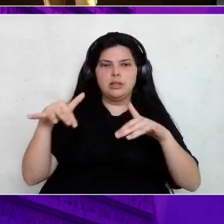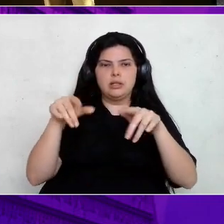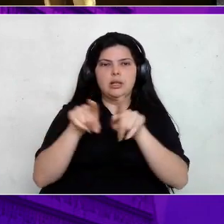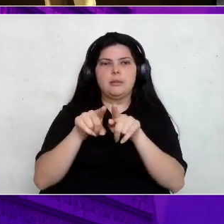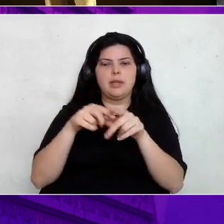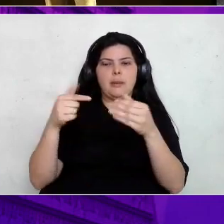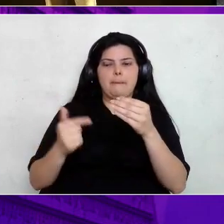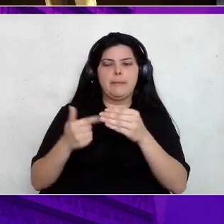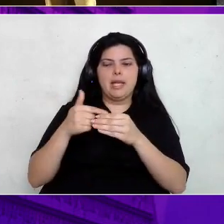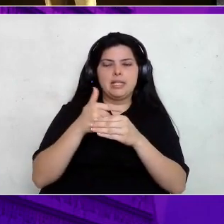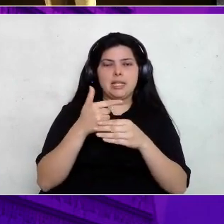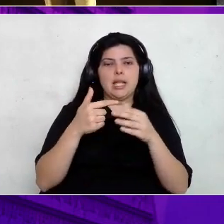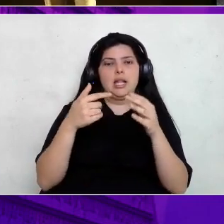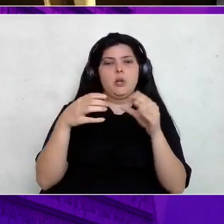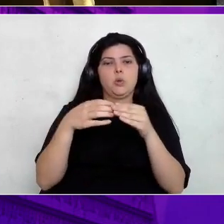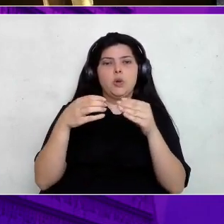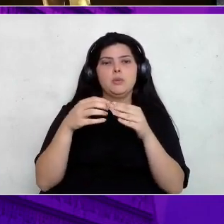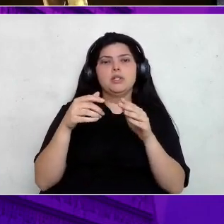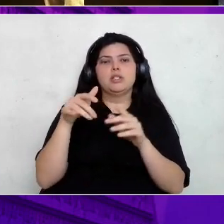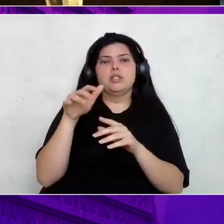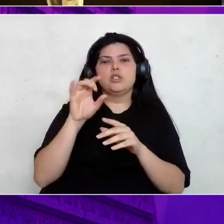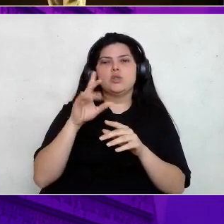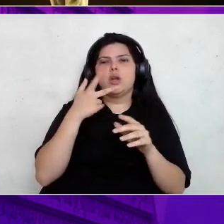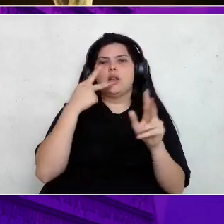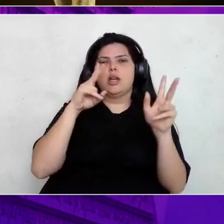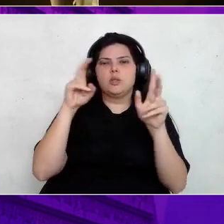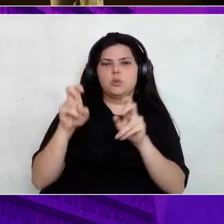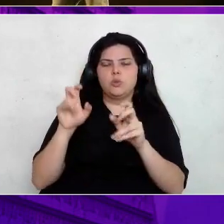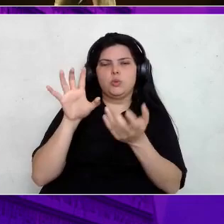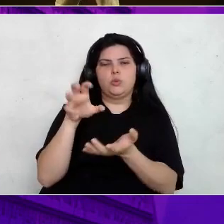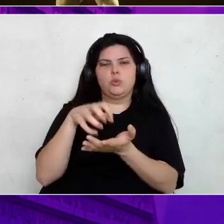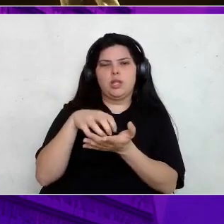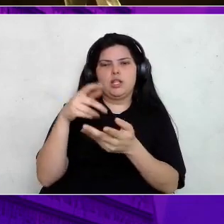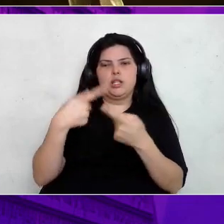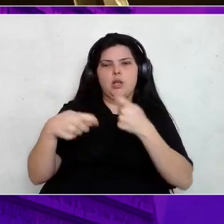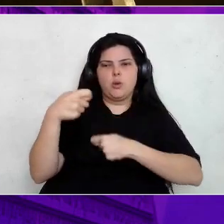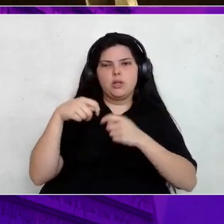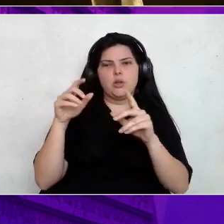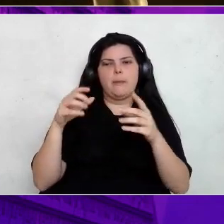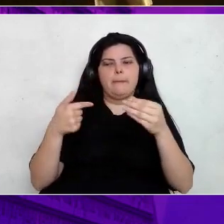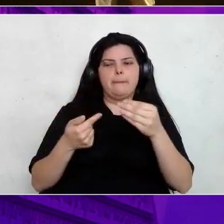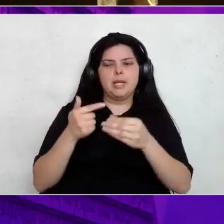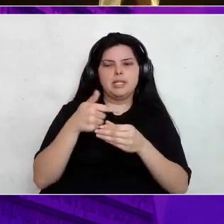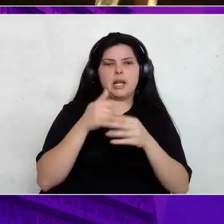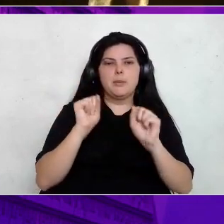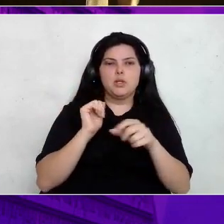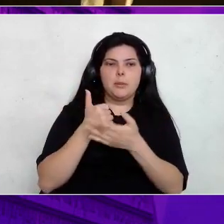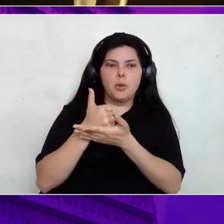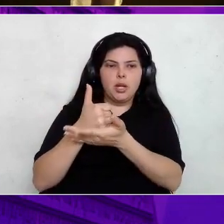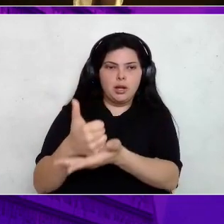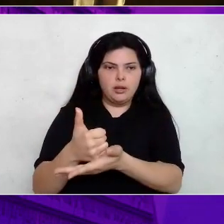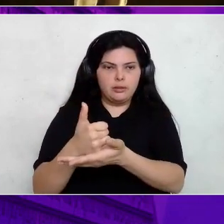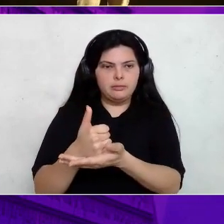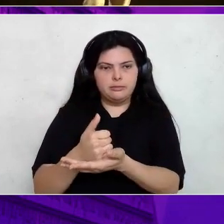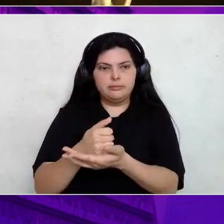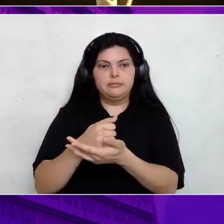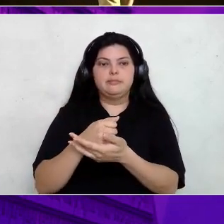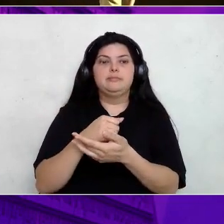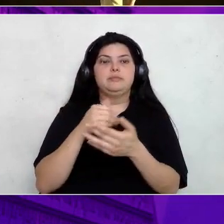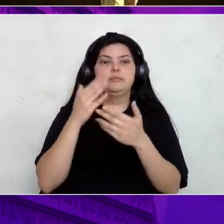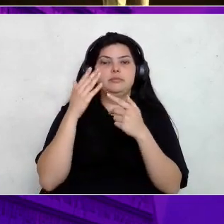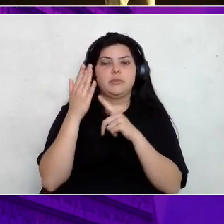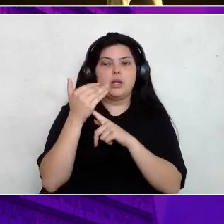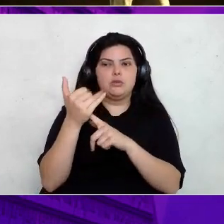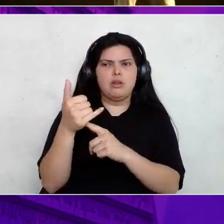negócios, a gente só fala de MySQL, então, o vocês precisarem, a gente pode apoiar, tá? Vocês vão ver que a tecnologia evolui muito rápido e